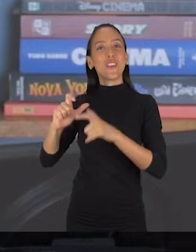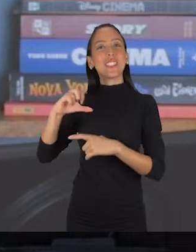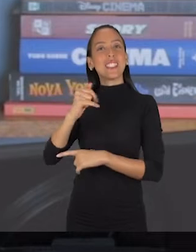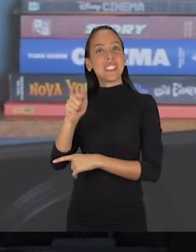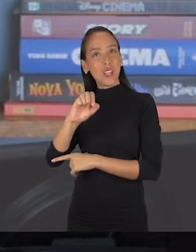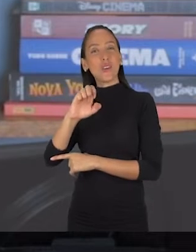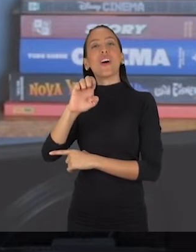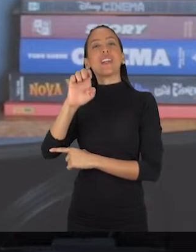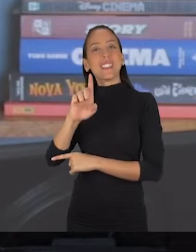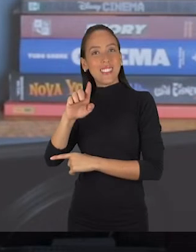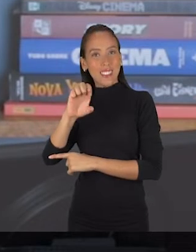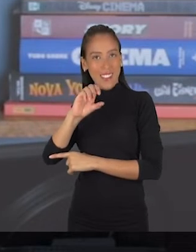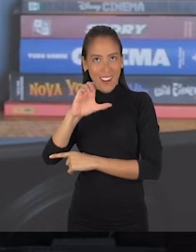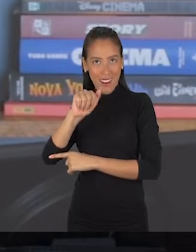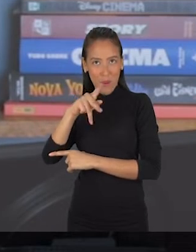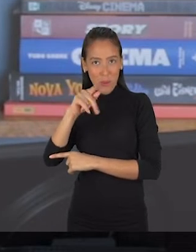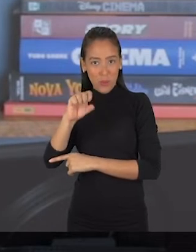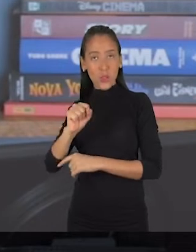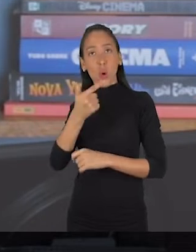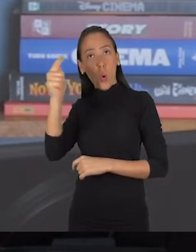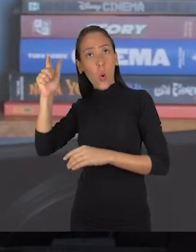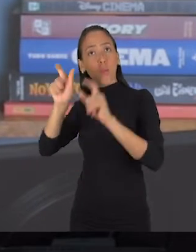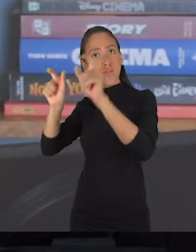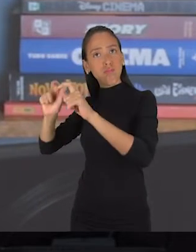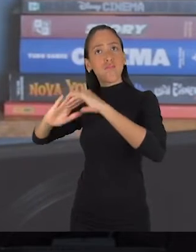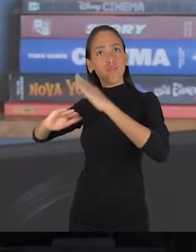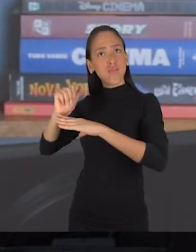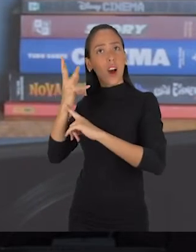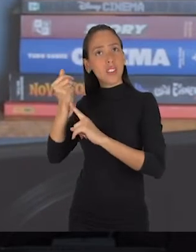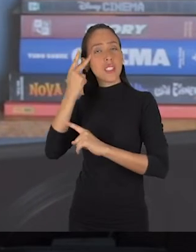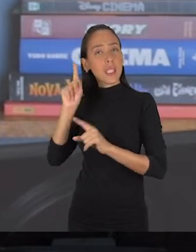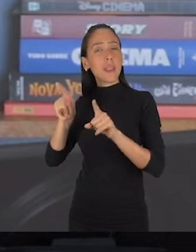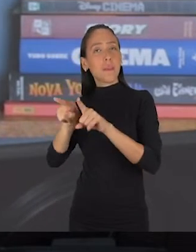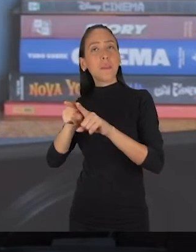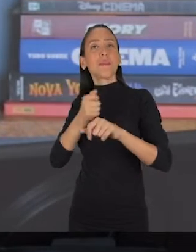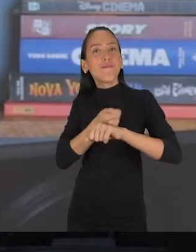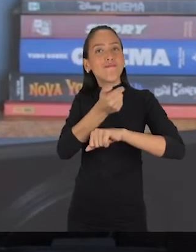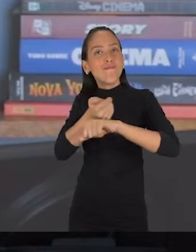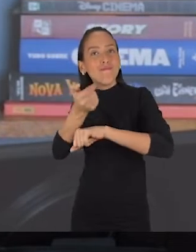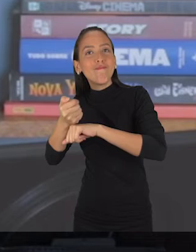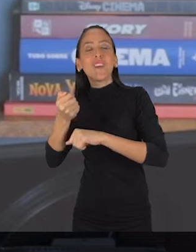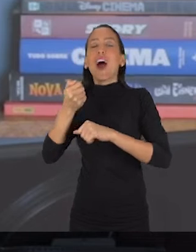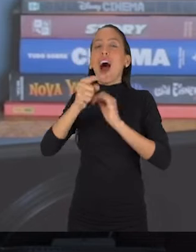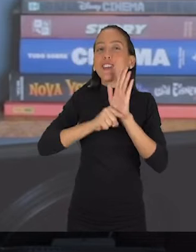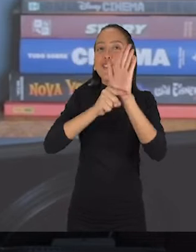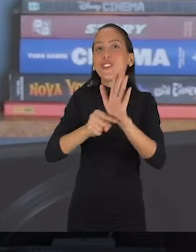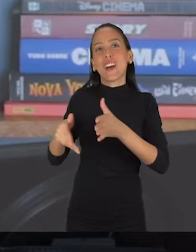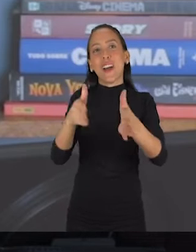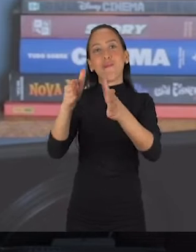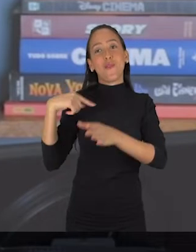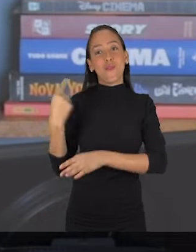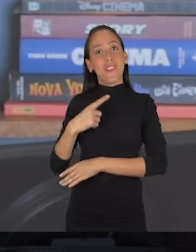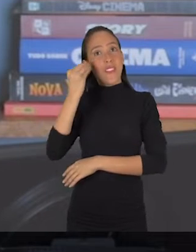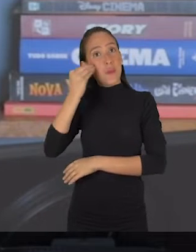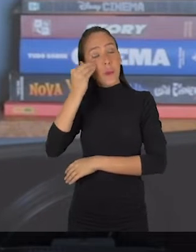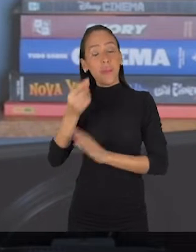outros profissionais e artistas para a gente compartilhar conhecimento e experiência para te ajudar nesse caminho. Antes de falar um pouquinho de